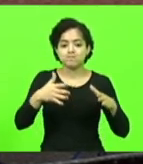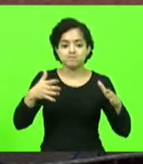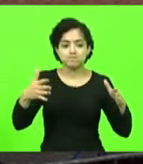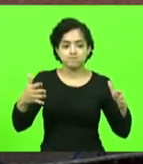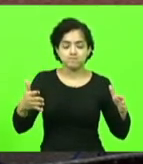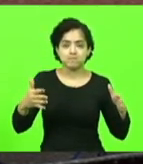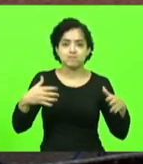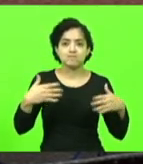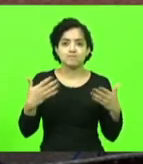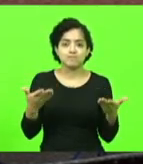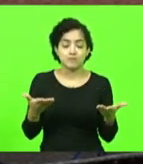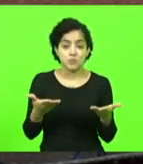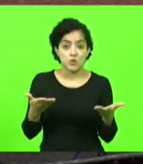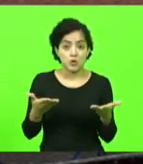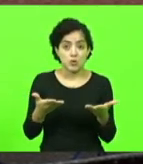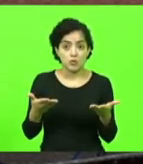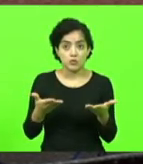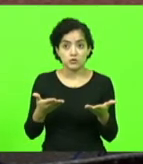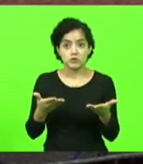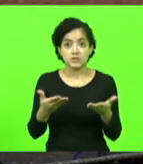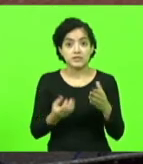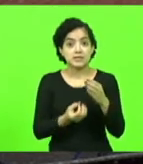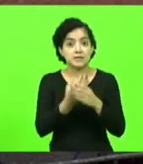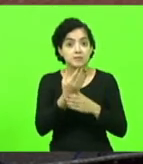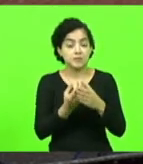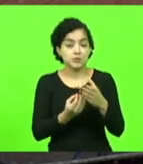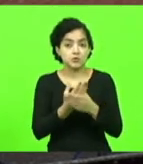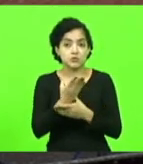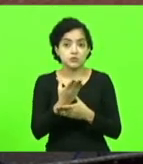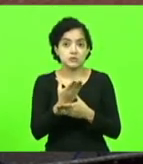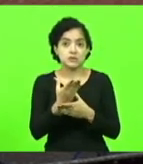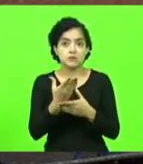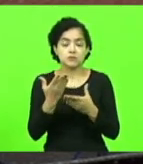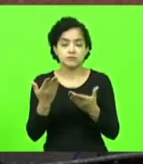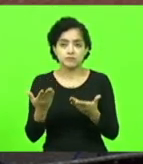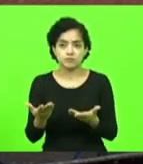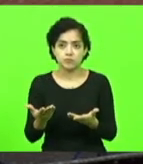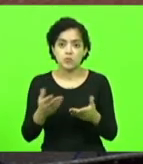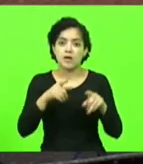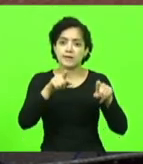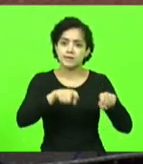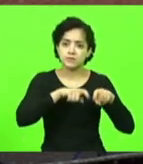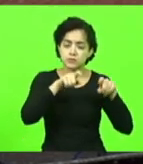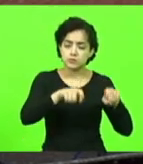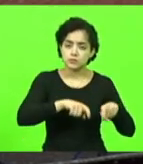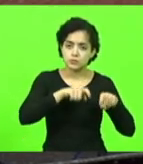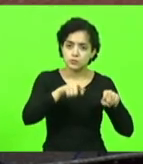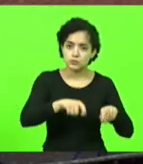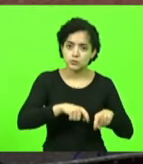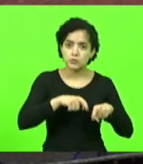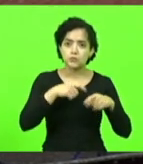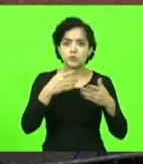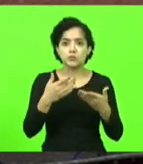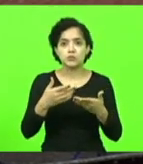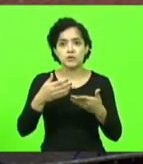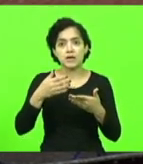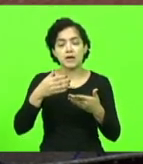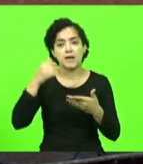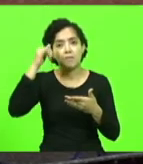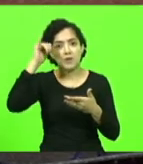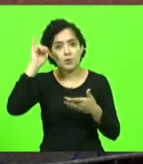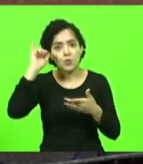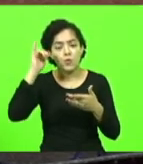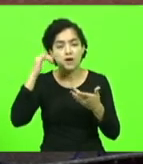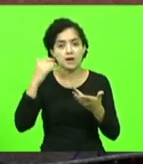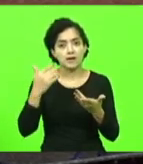hoje na produção da agricultura, da pecuária, é uma região